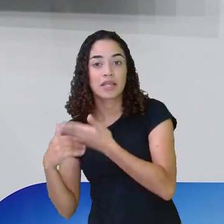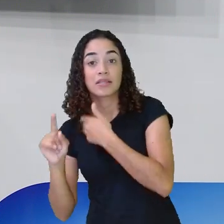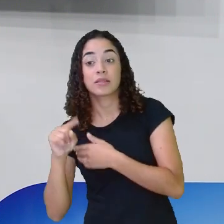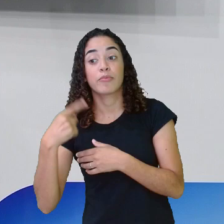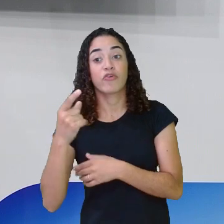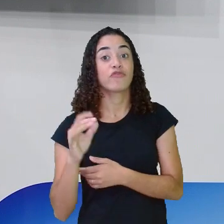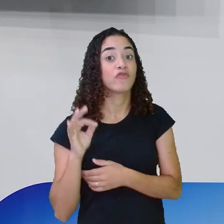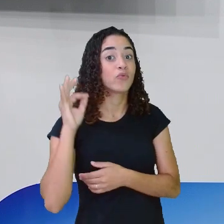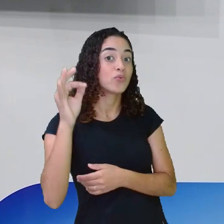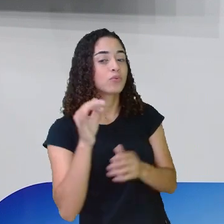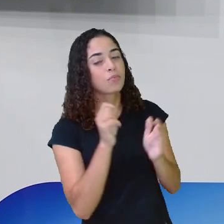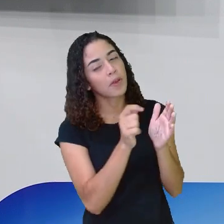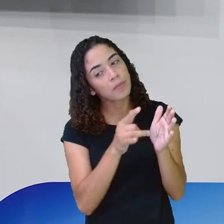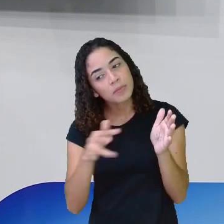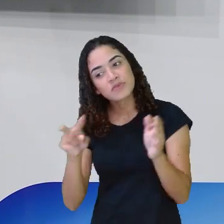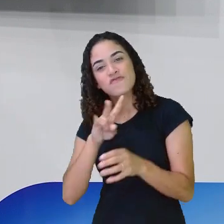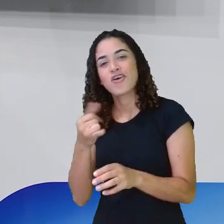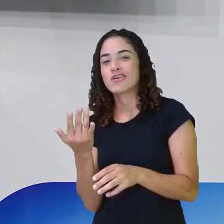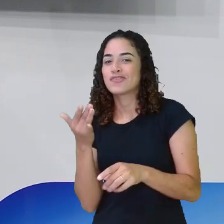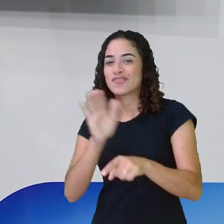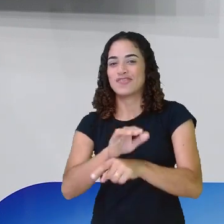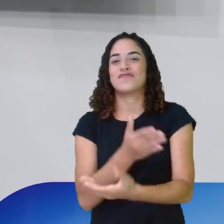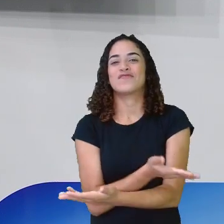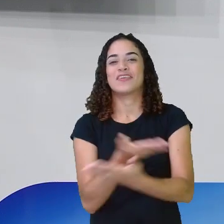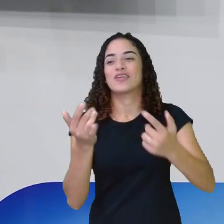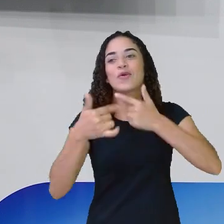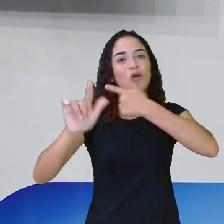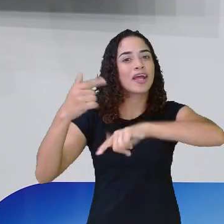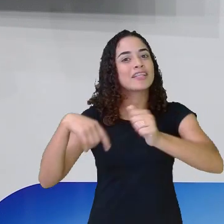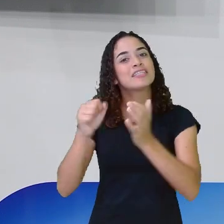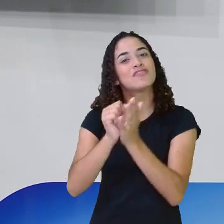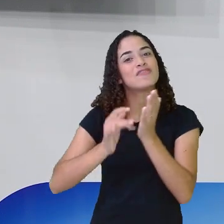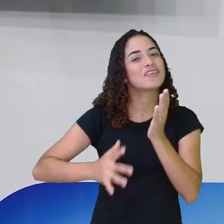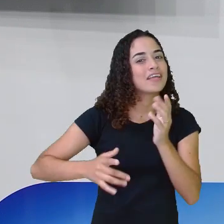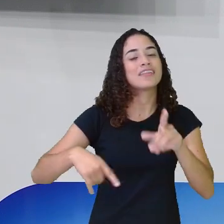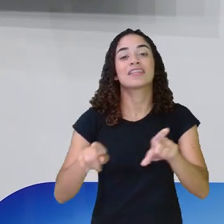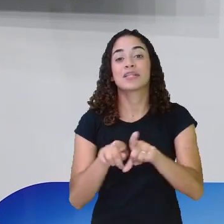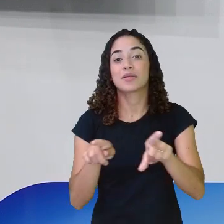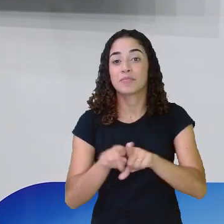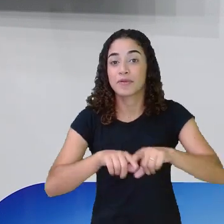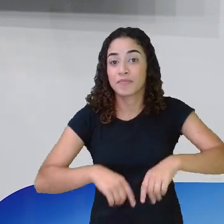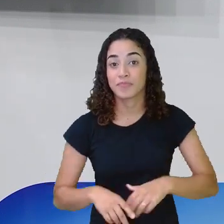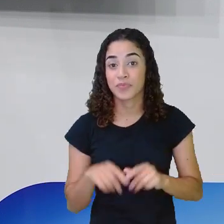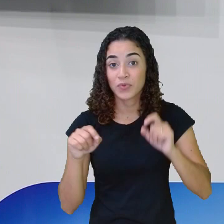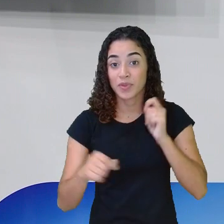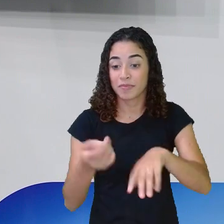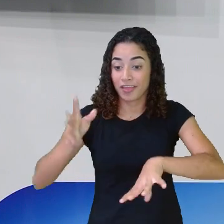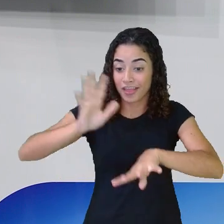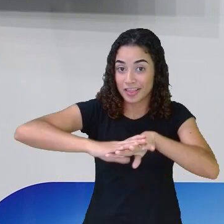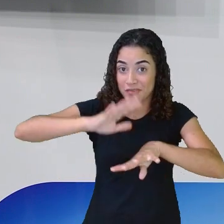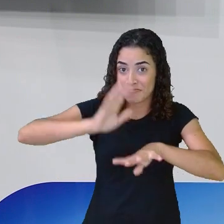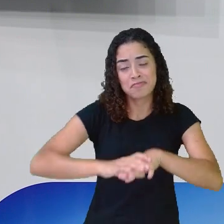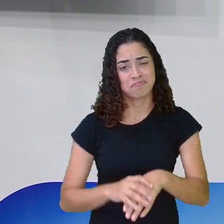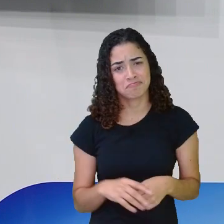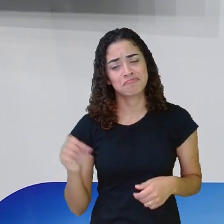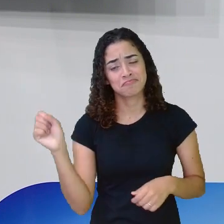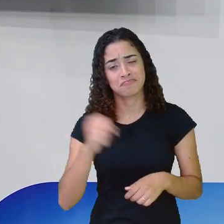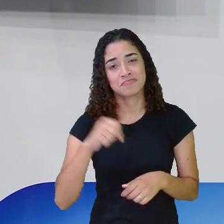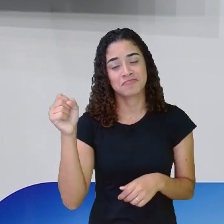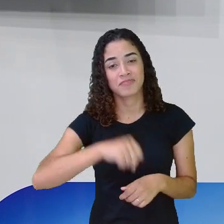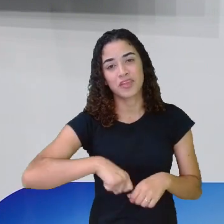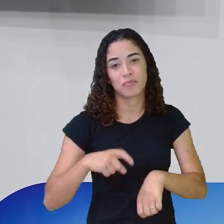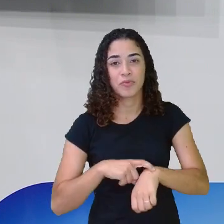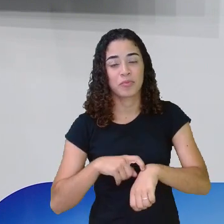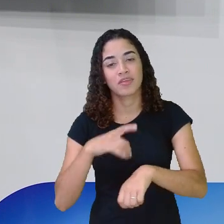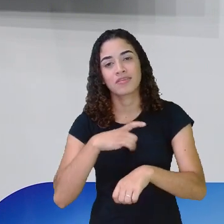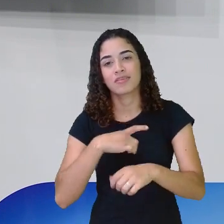linha. E vocês vão ver como isso vai ajudar vocês até em outras atividades, inclusive em matemática. Quando vem